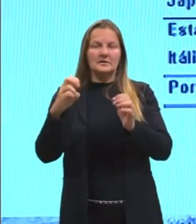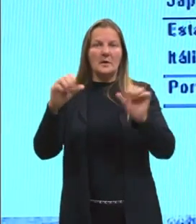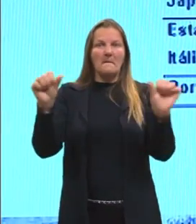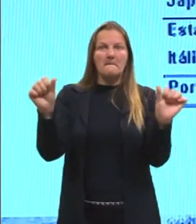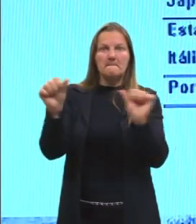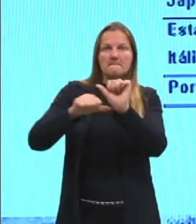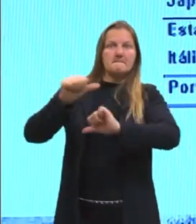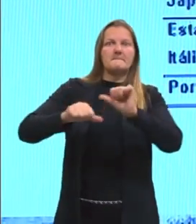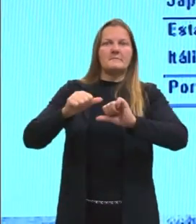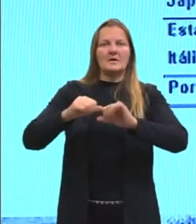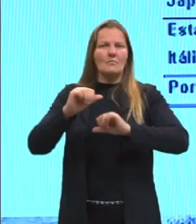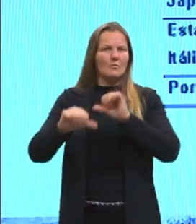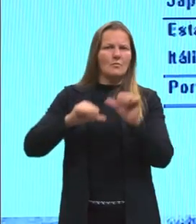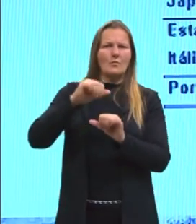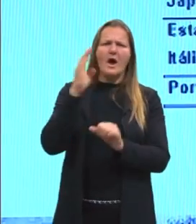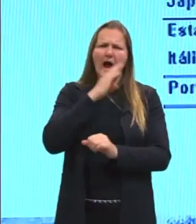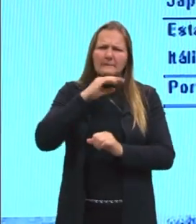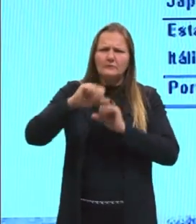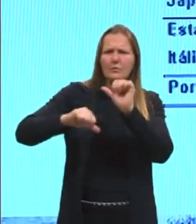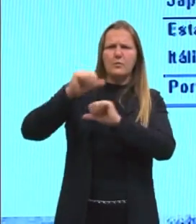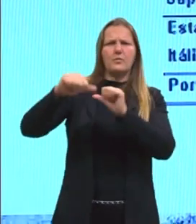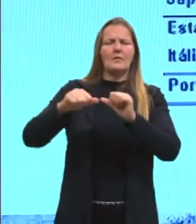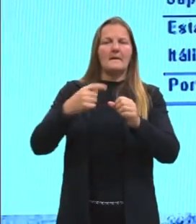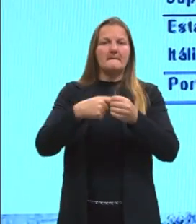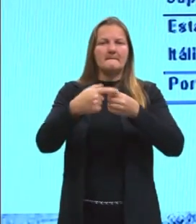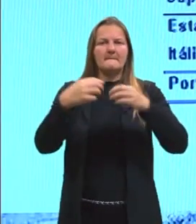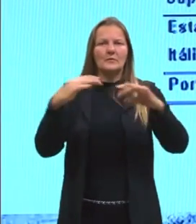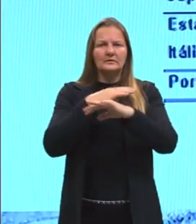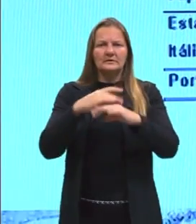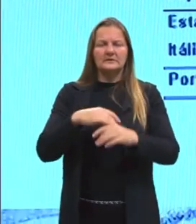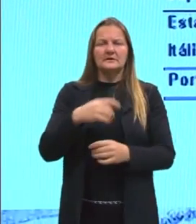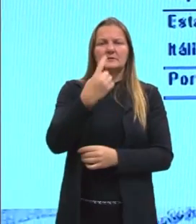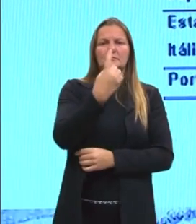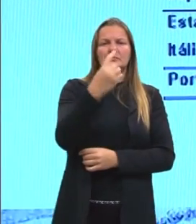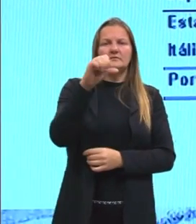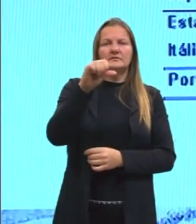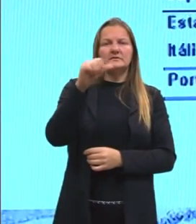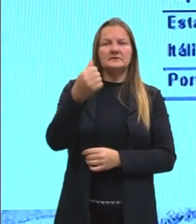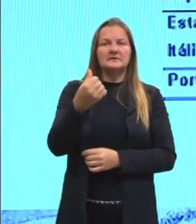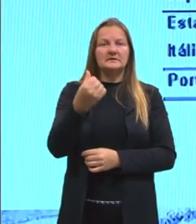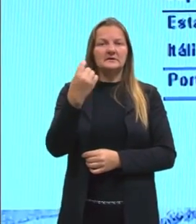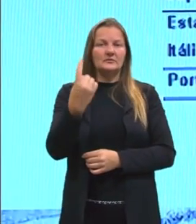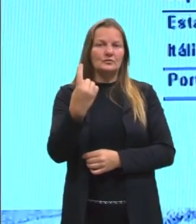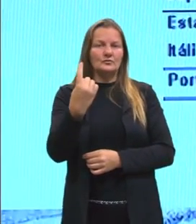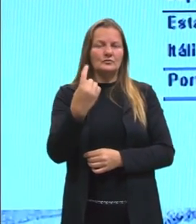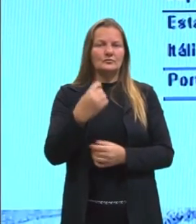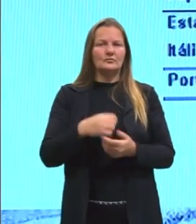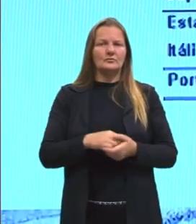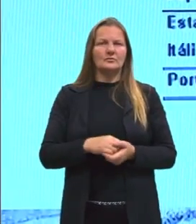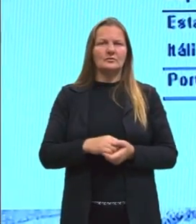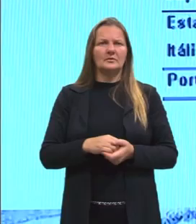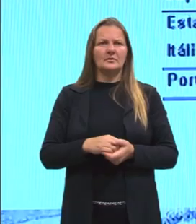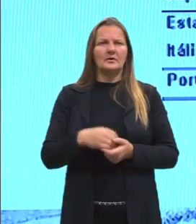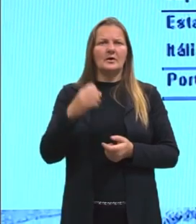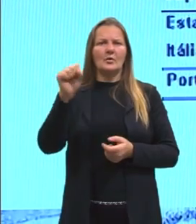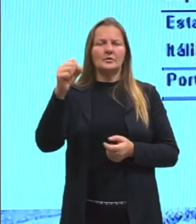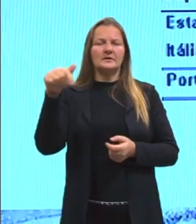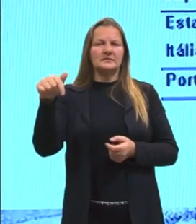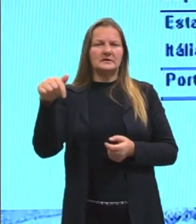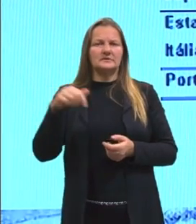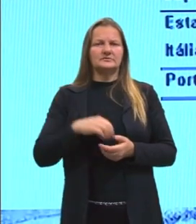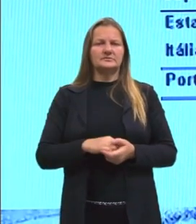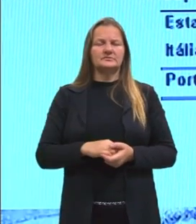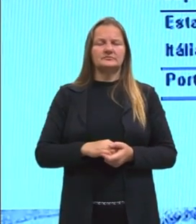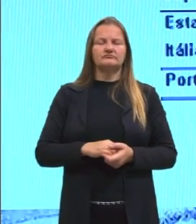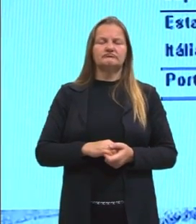extremamente rápido, principalmente países aí, Brasil de 61 para 87, é muita gente em pouquíssimo tempo, tá,